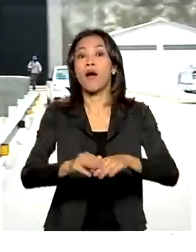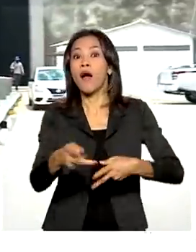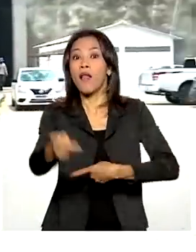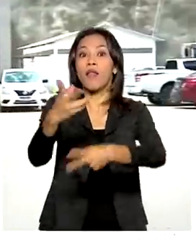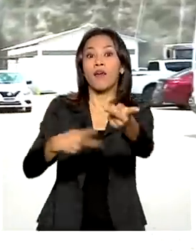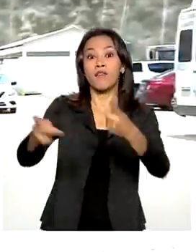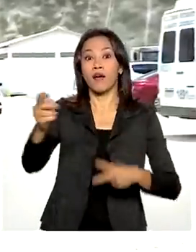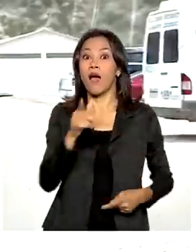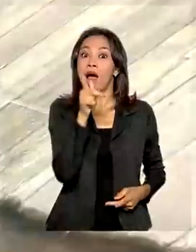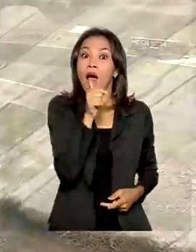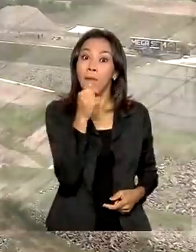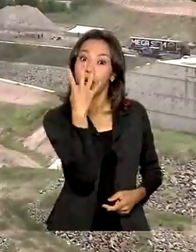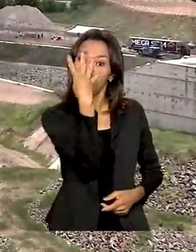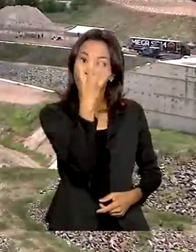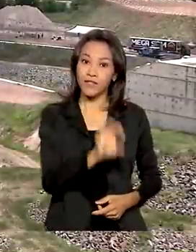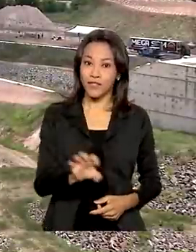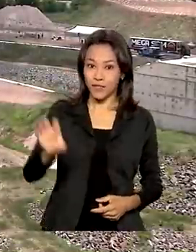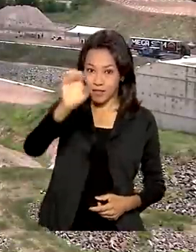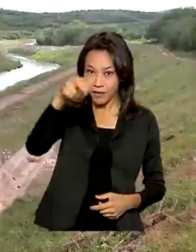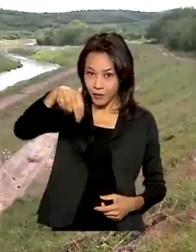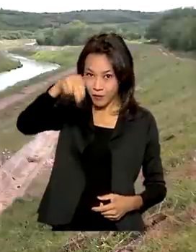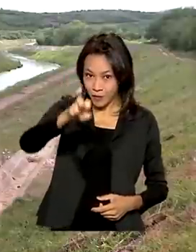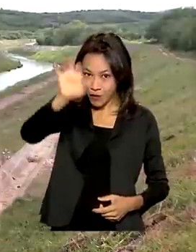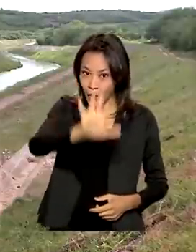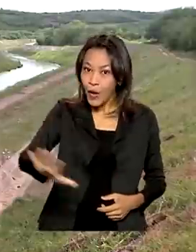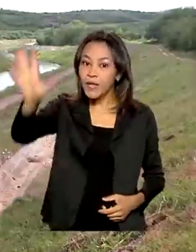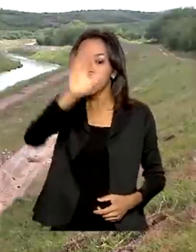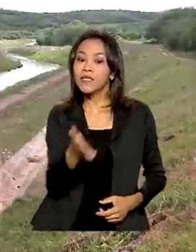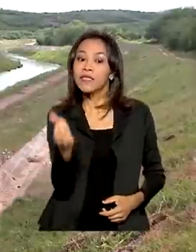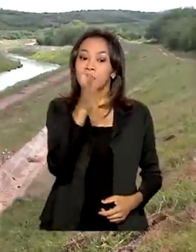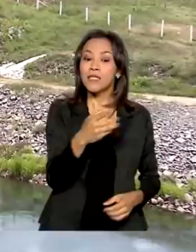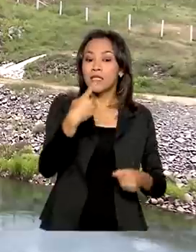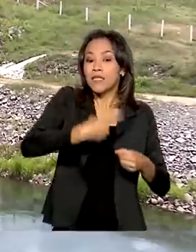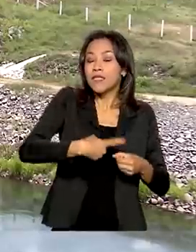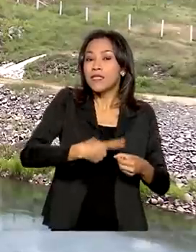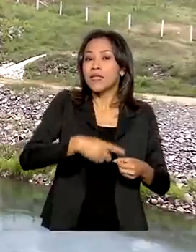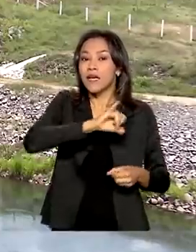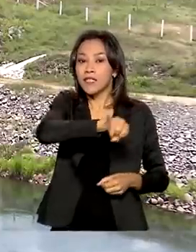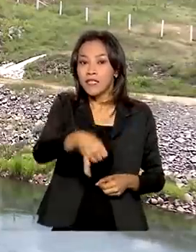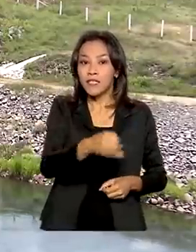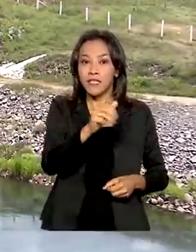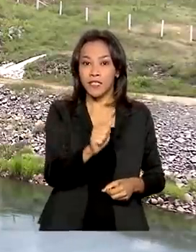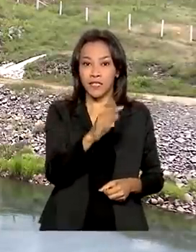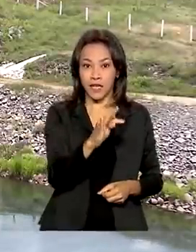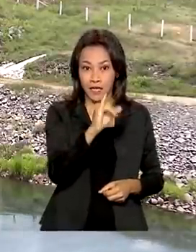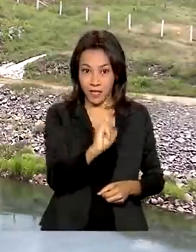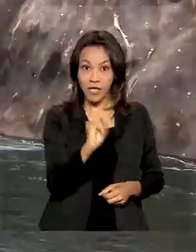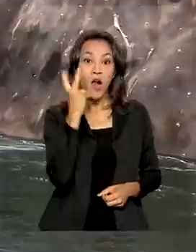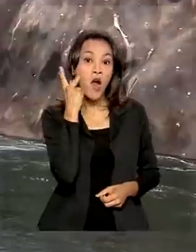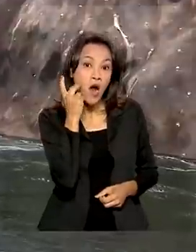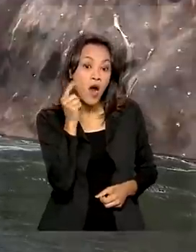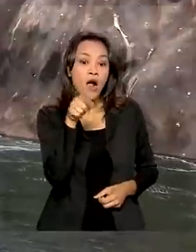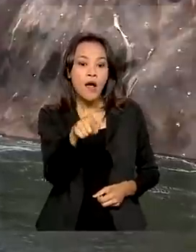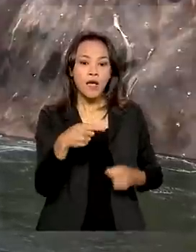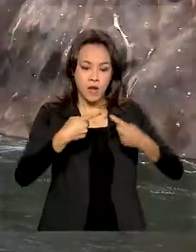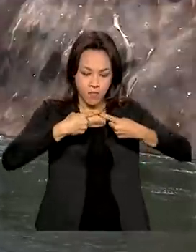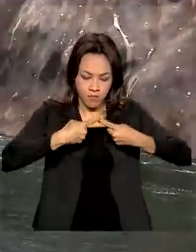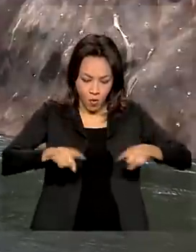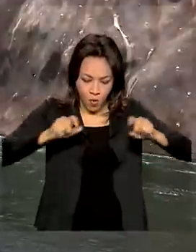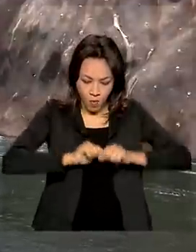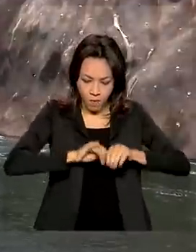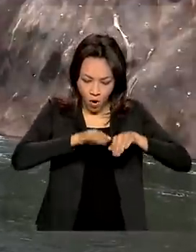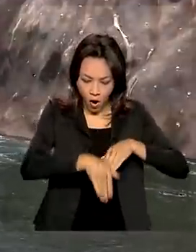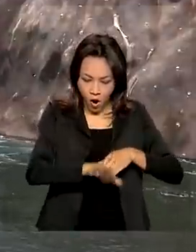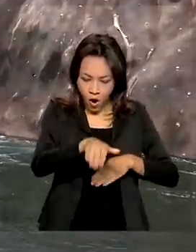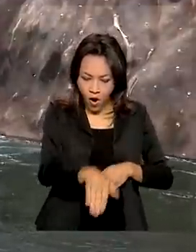estados do Nordeste. Na cidade de Jatino, Ceará, o presidente participa da liberação da barragem que vai possibilitar que